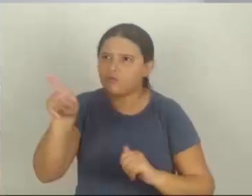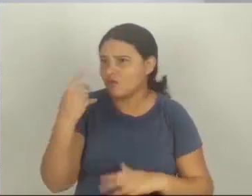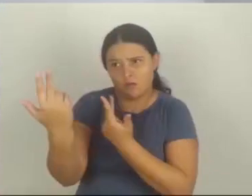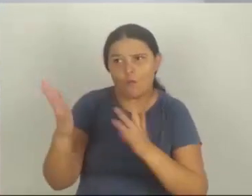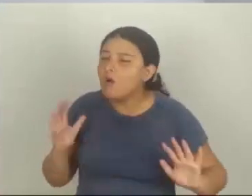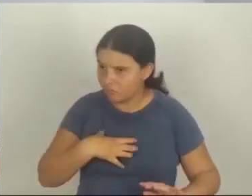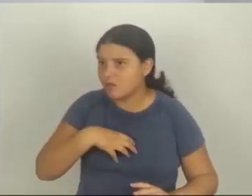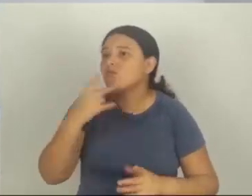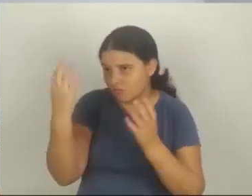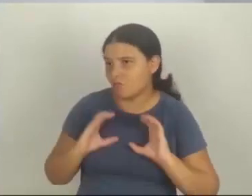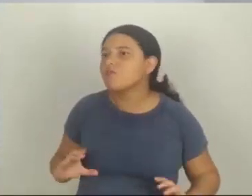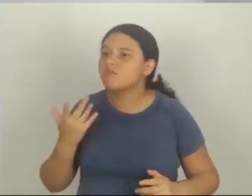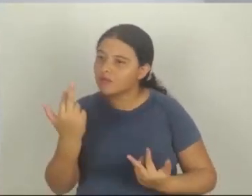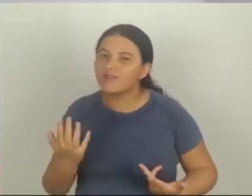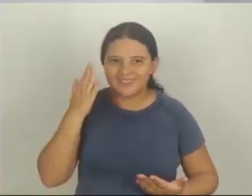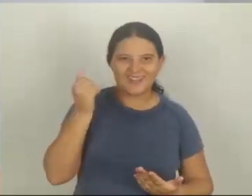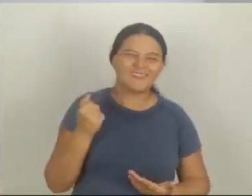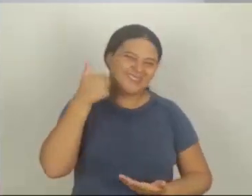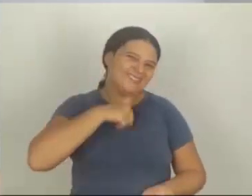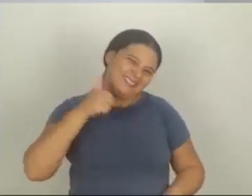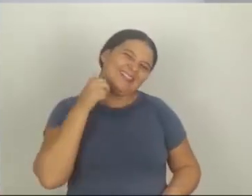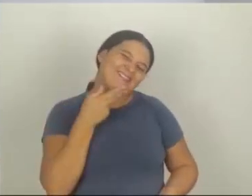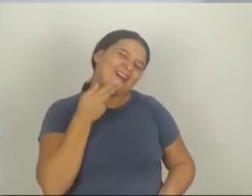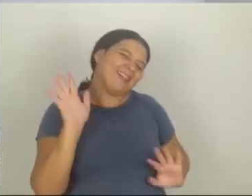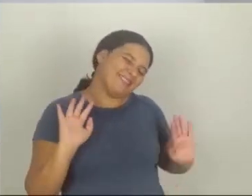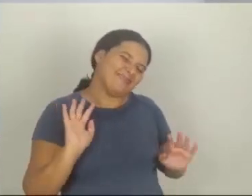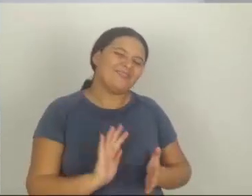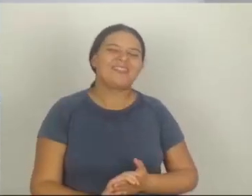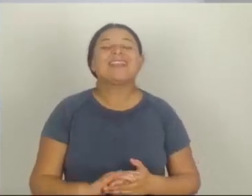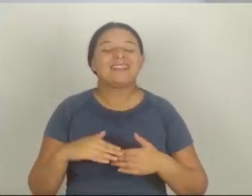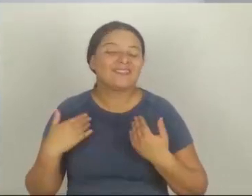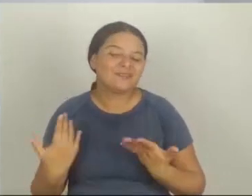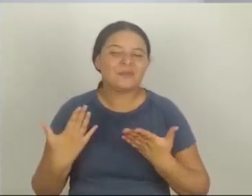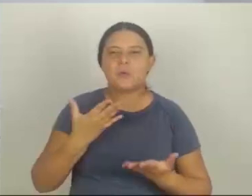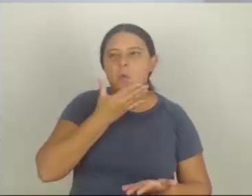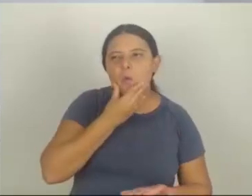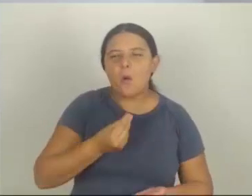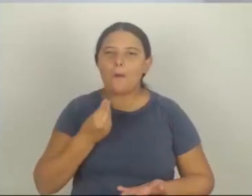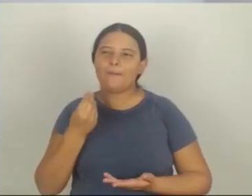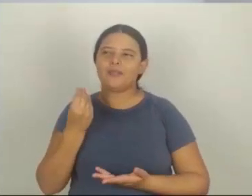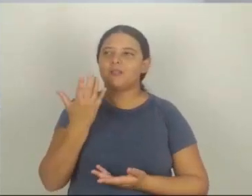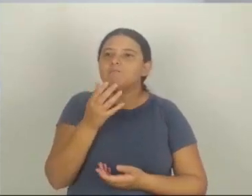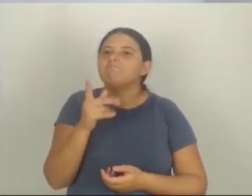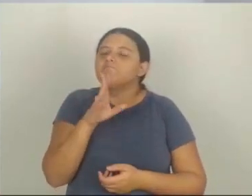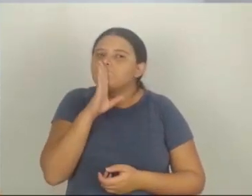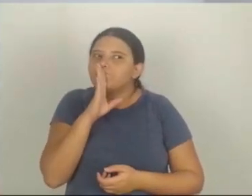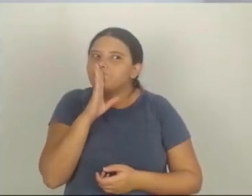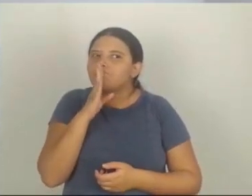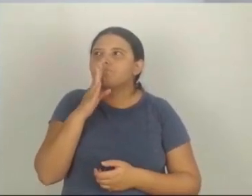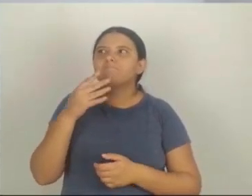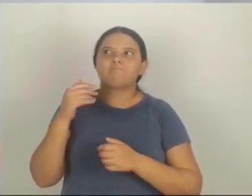ele, você também faz a mesma coisa. A gente sabe mais ou menos como é que funciona, né? Então, o homem vai segurando tudo, ele não